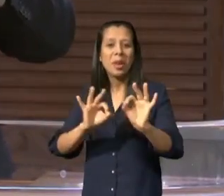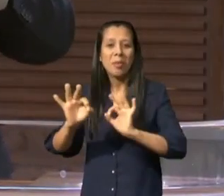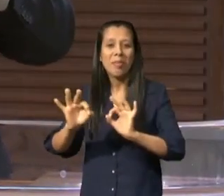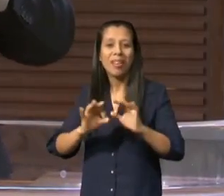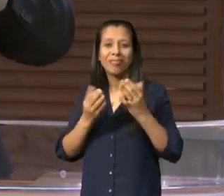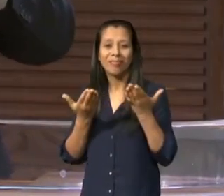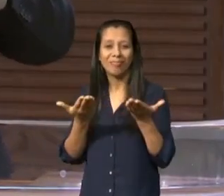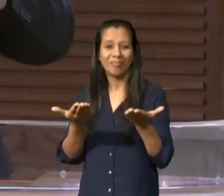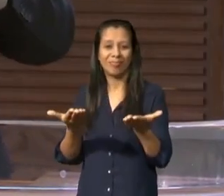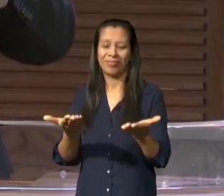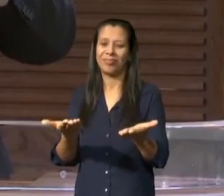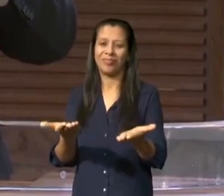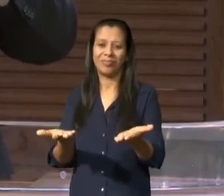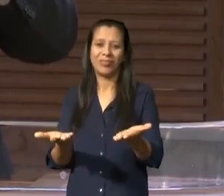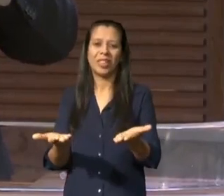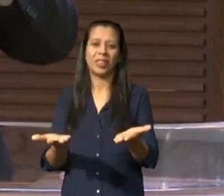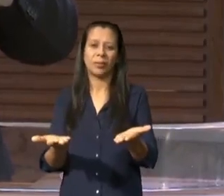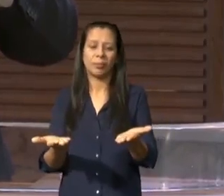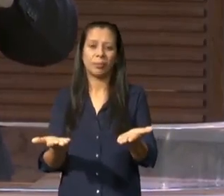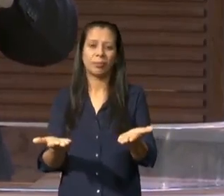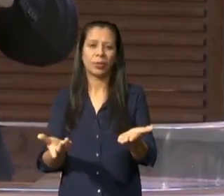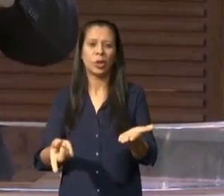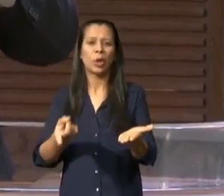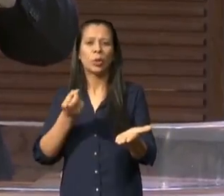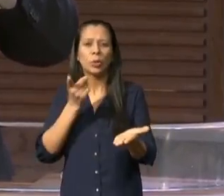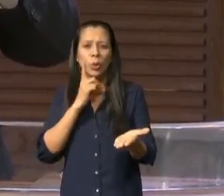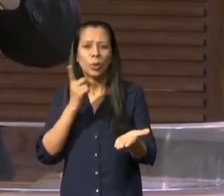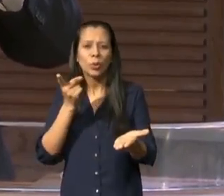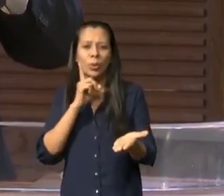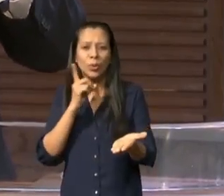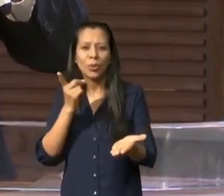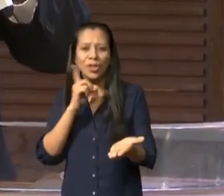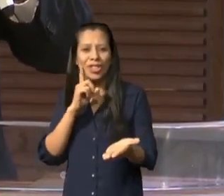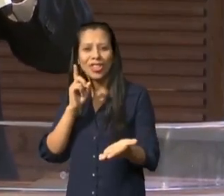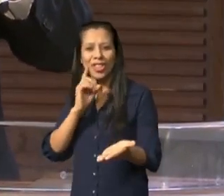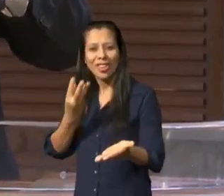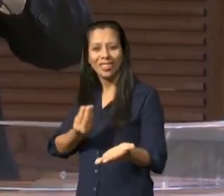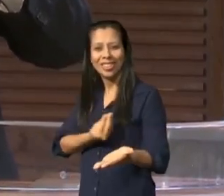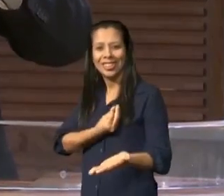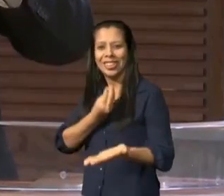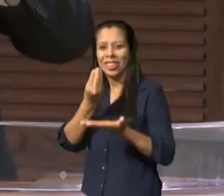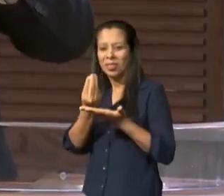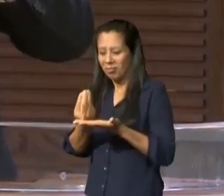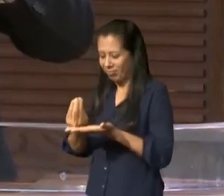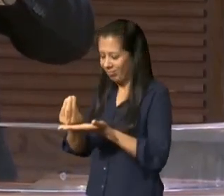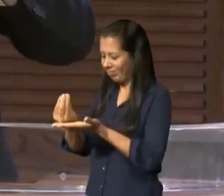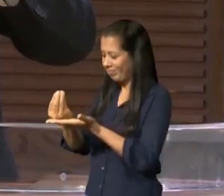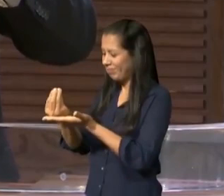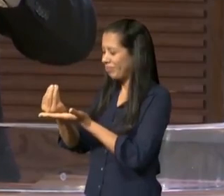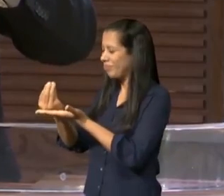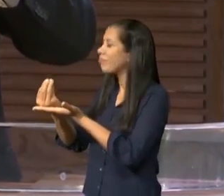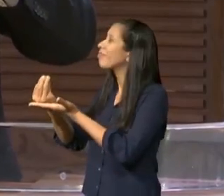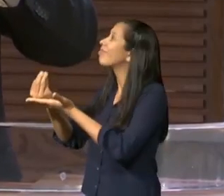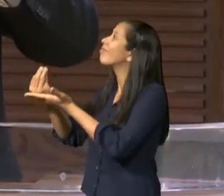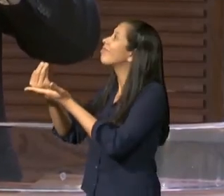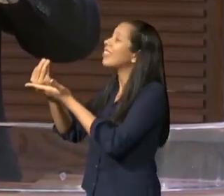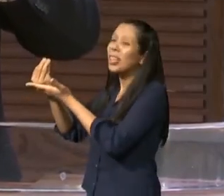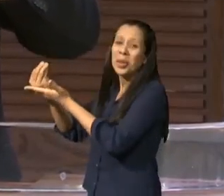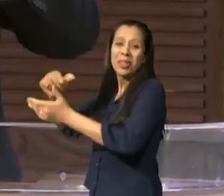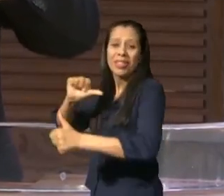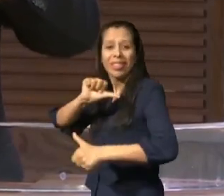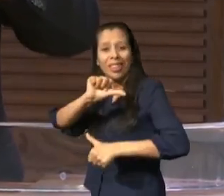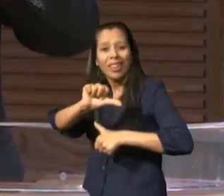todas as vezes quando nós colocamos a nossa vida nas mãos de Deus Deus nos purifica